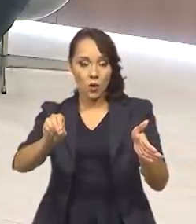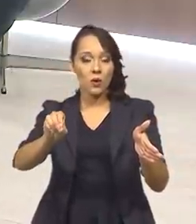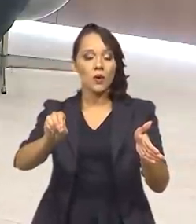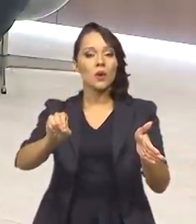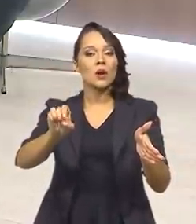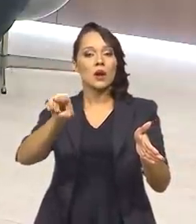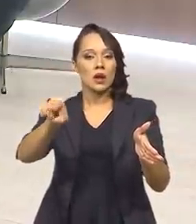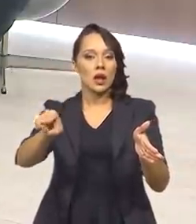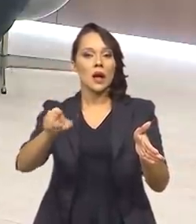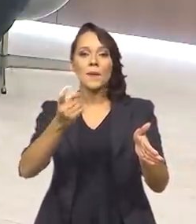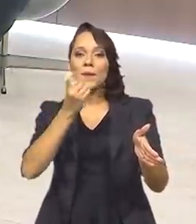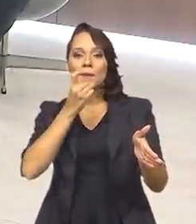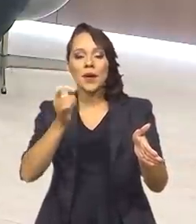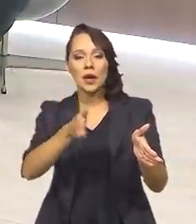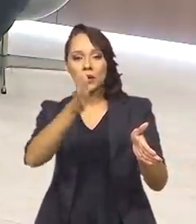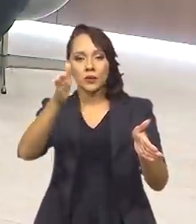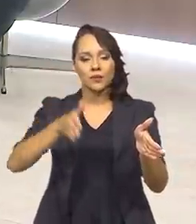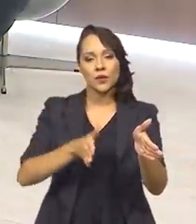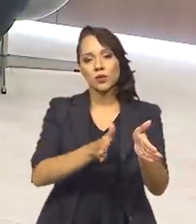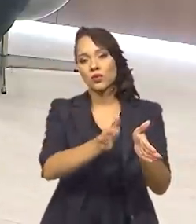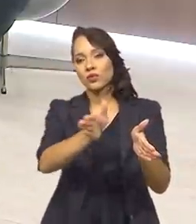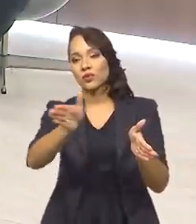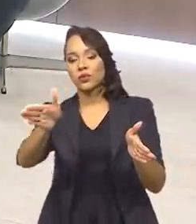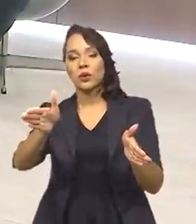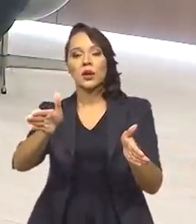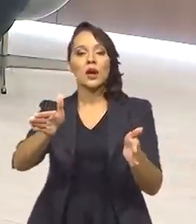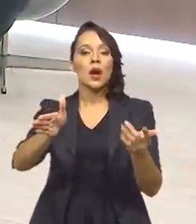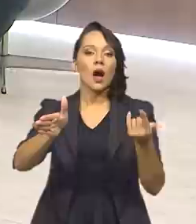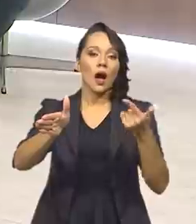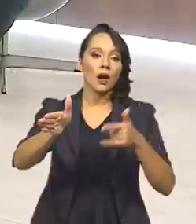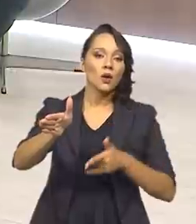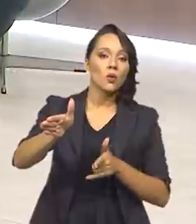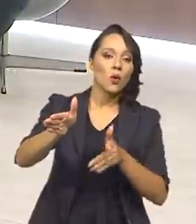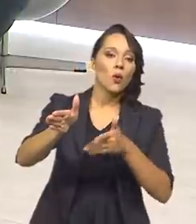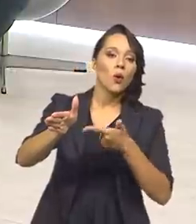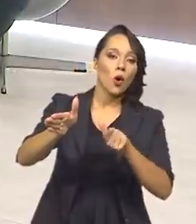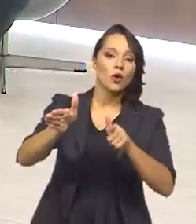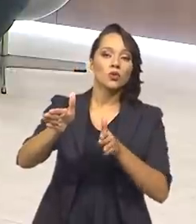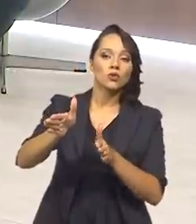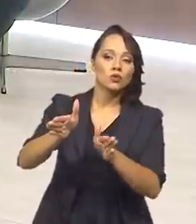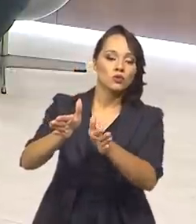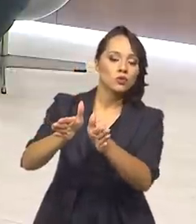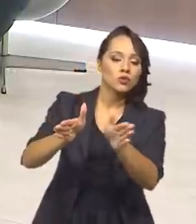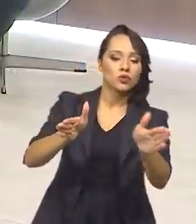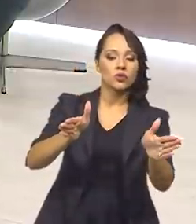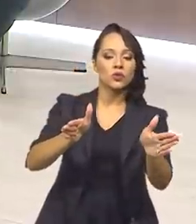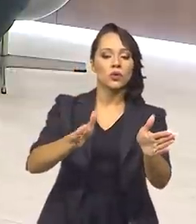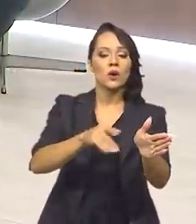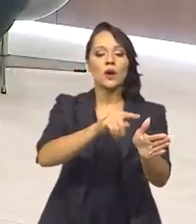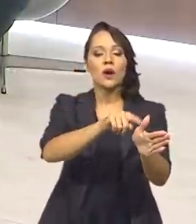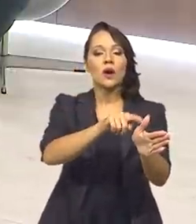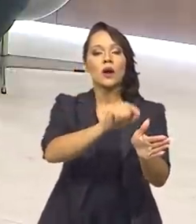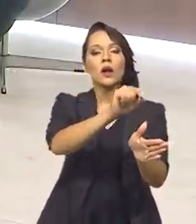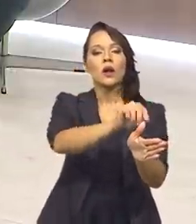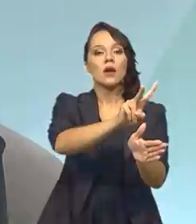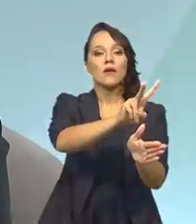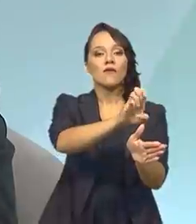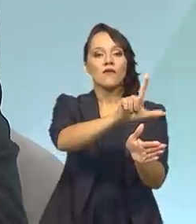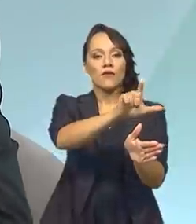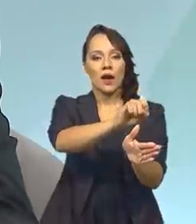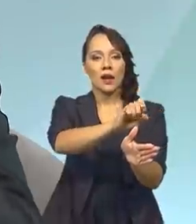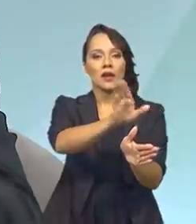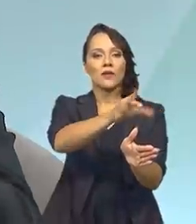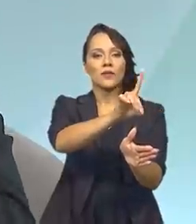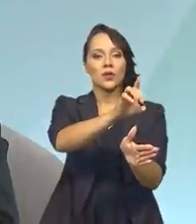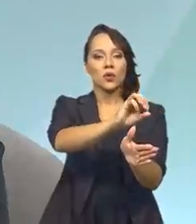José de Piranhas, vizinho do município de Cajazeiro, do qual você é oriundo, e uma outra ponta vai em direção ao Vale do Jaguaribe,